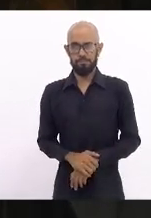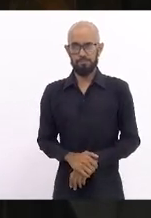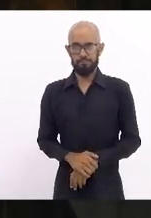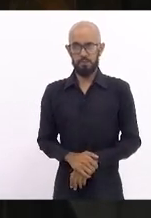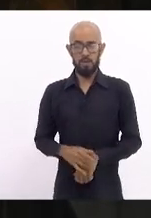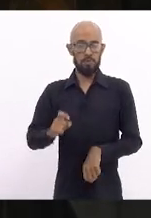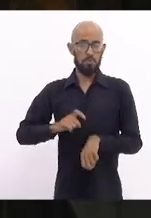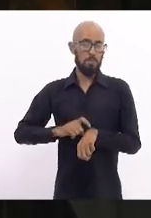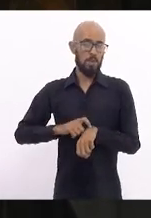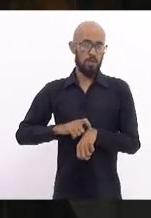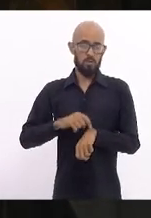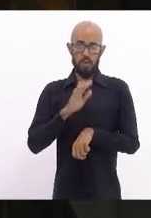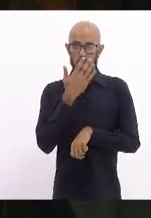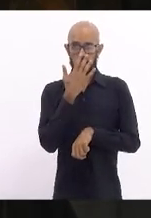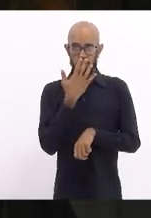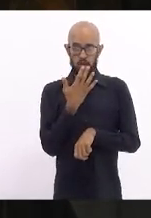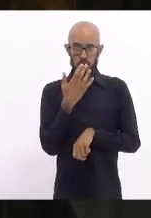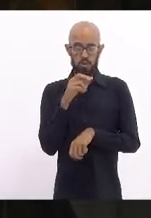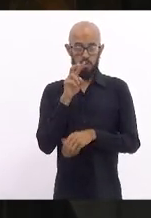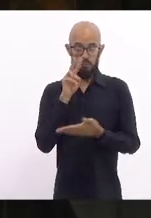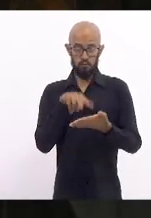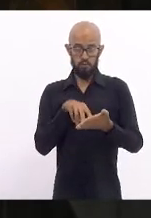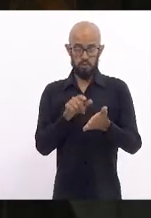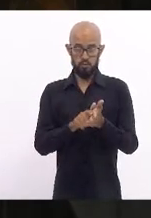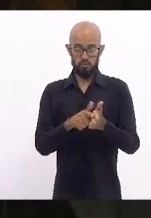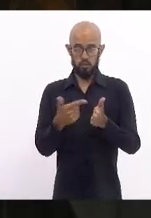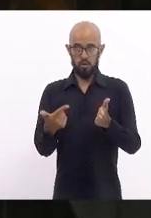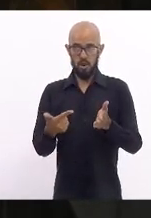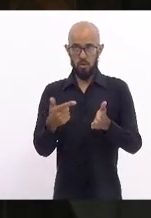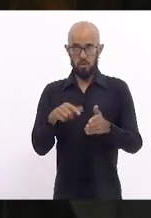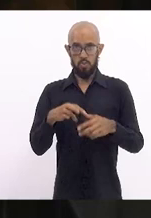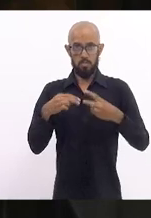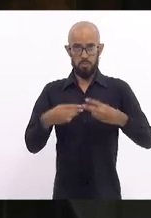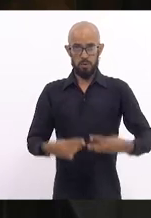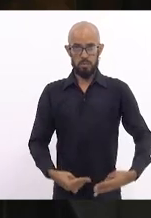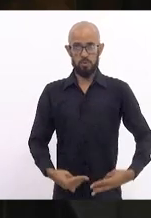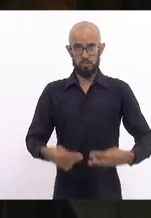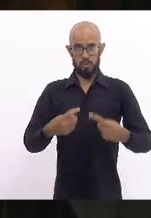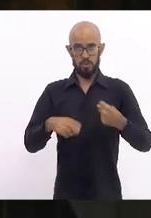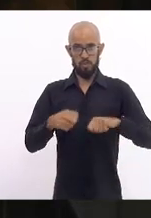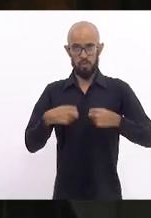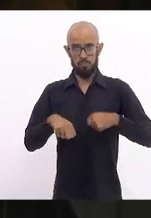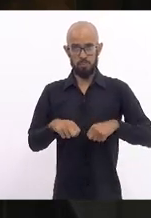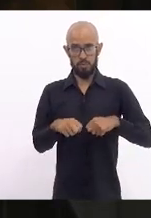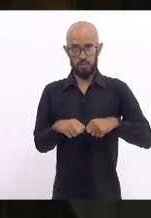carnaval, eu li no jornal que o ministro da Economia